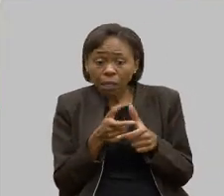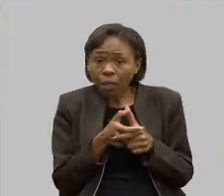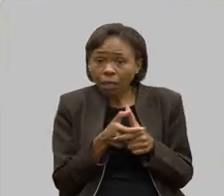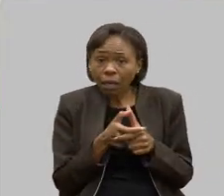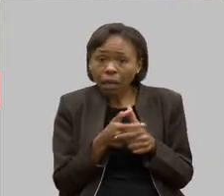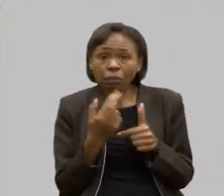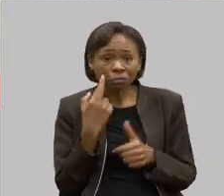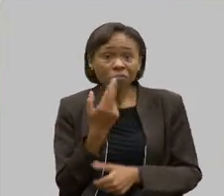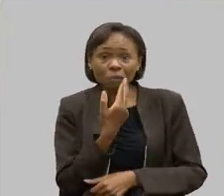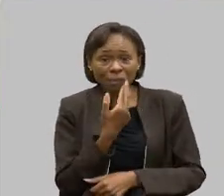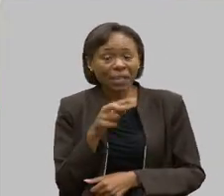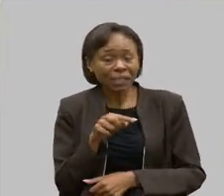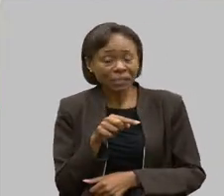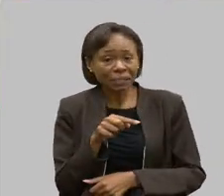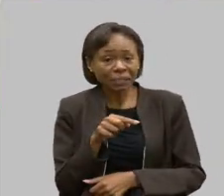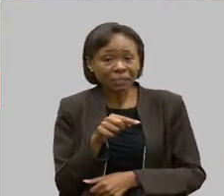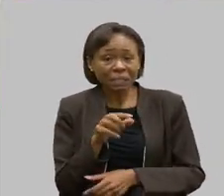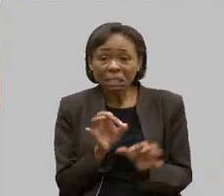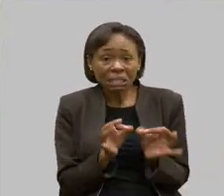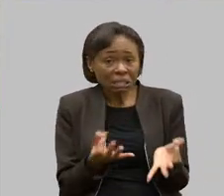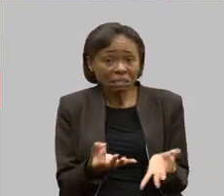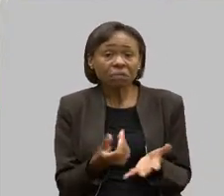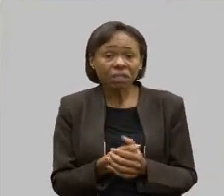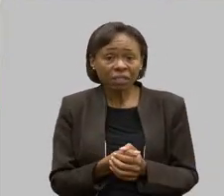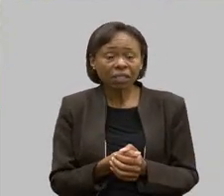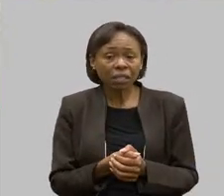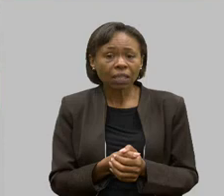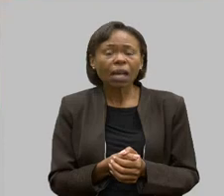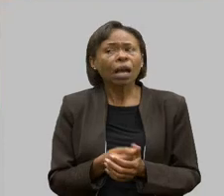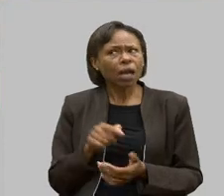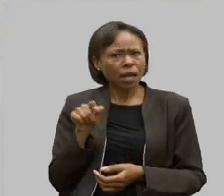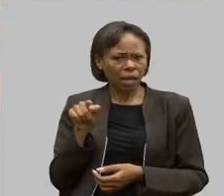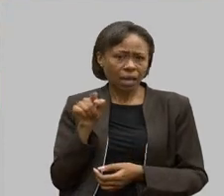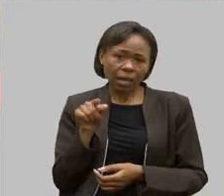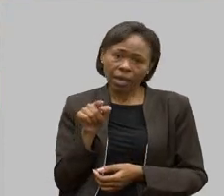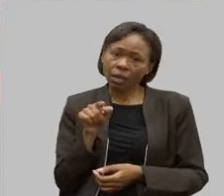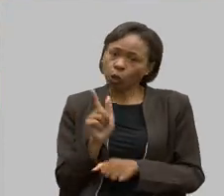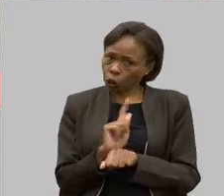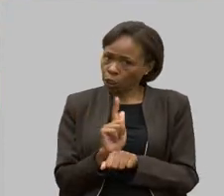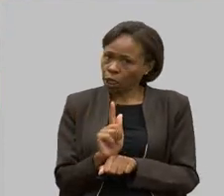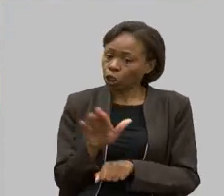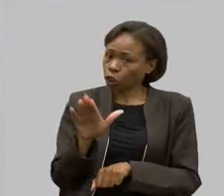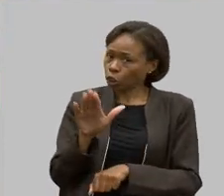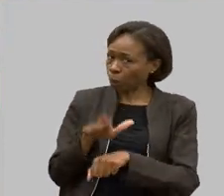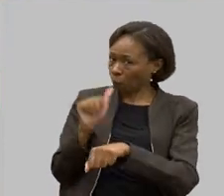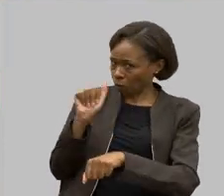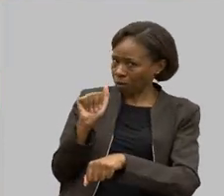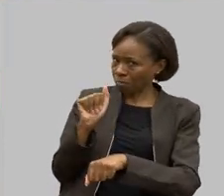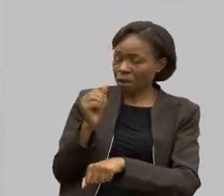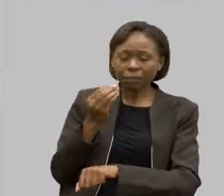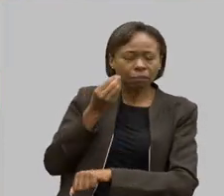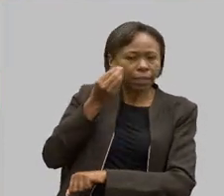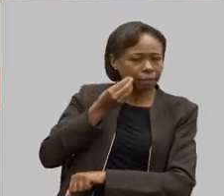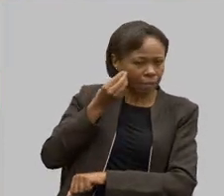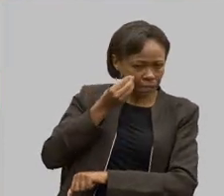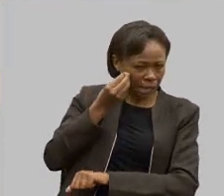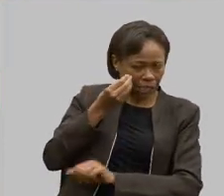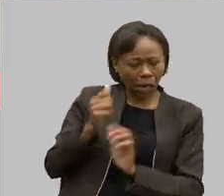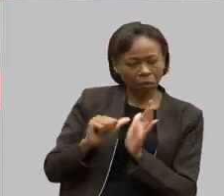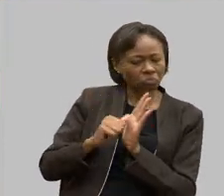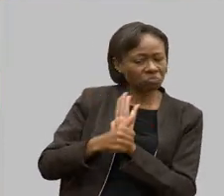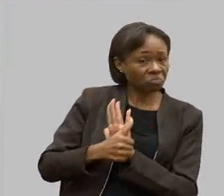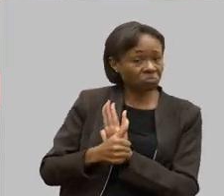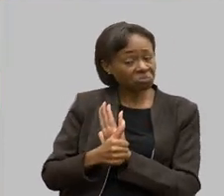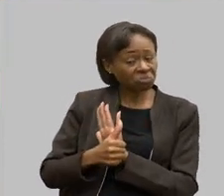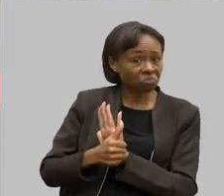foi fazer, na realidade, ele quis fazer uma experiência. Deu tão certo, mas tão certo que ele está